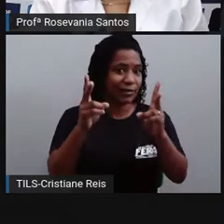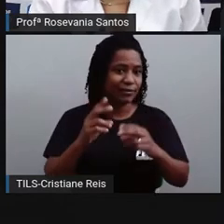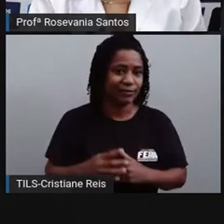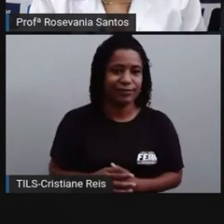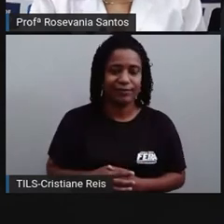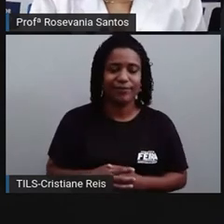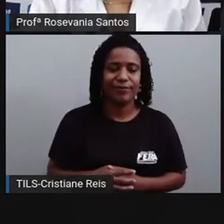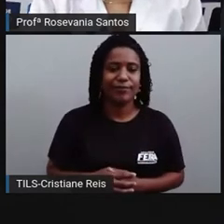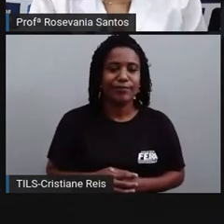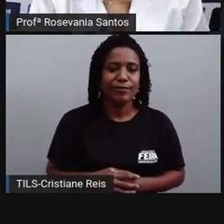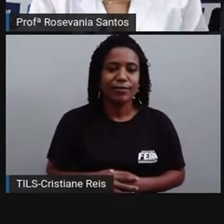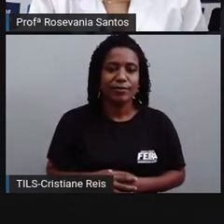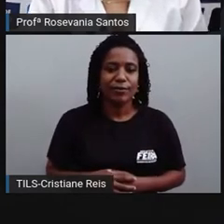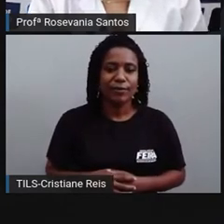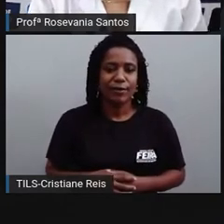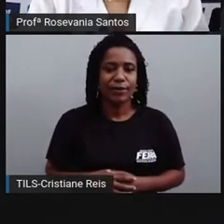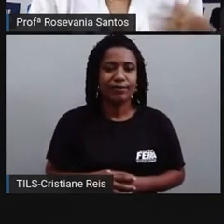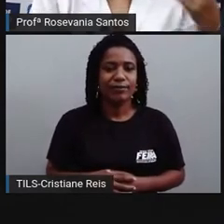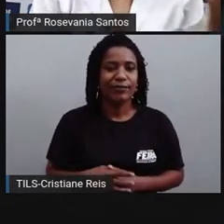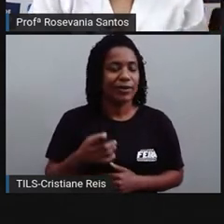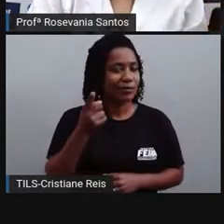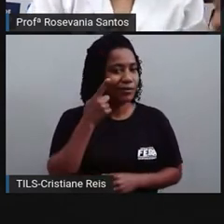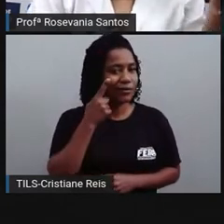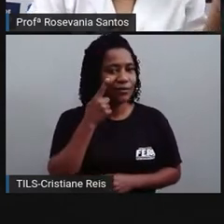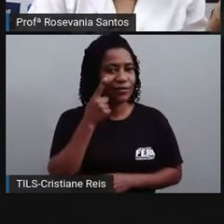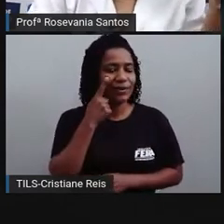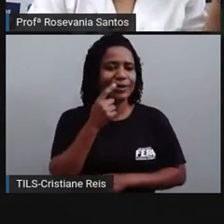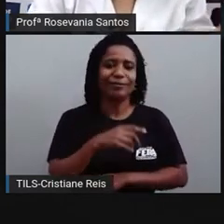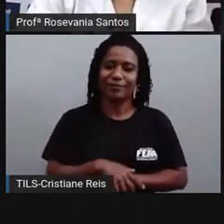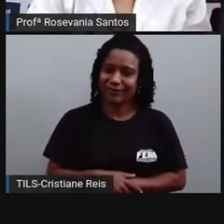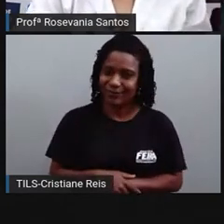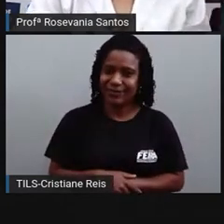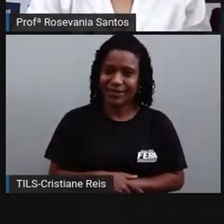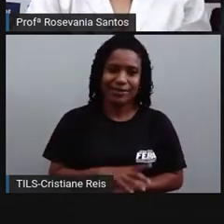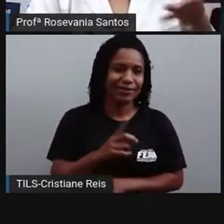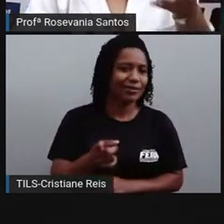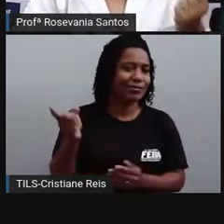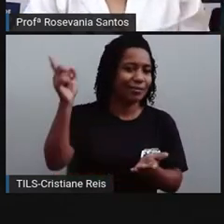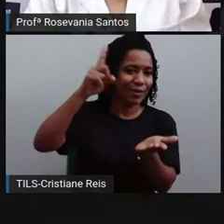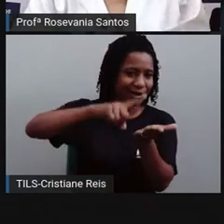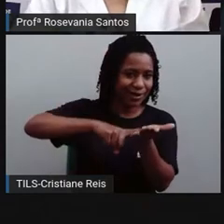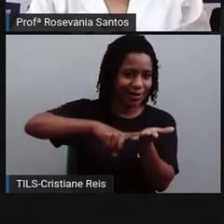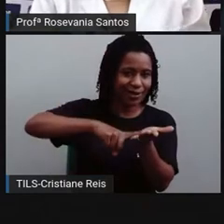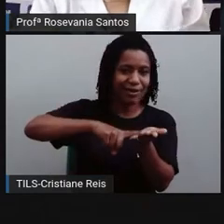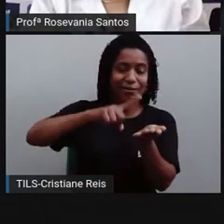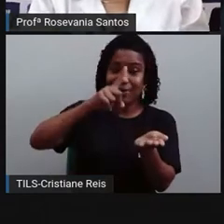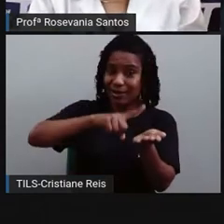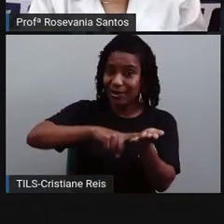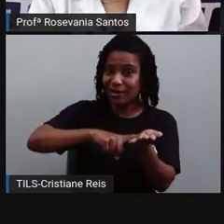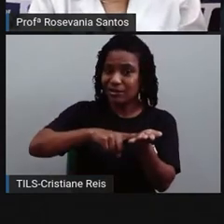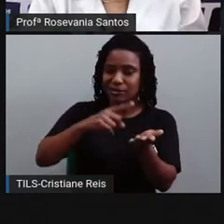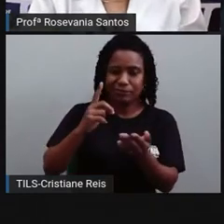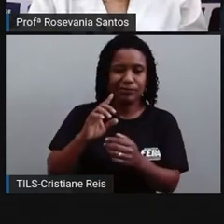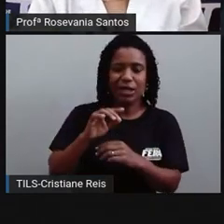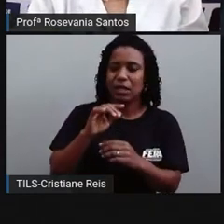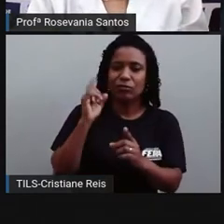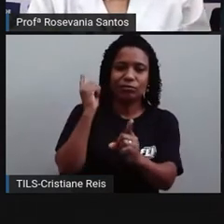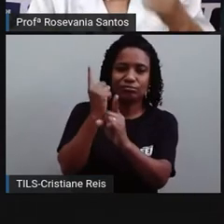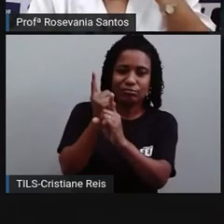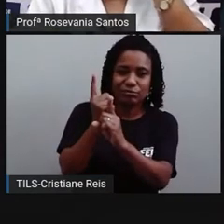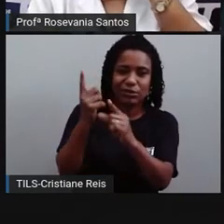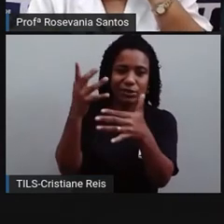né? Olha as dificuldades. Imagine você marcar um compromisso com alguém em outra cidade, seguindo essas características aí, né?